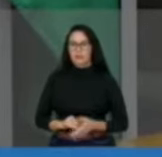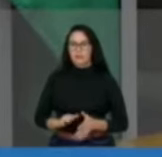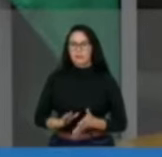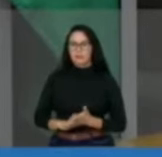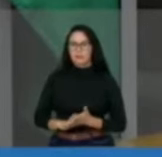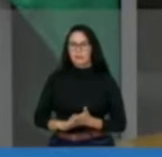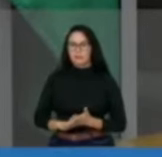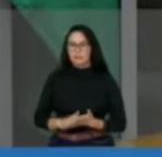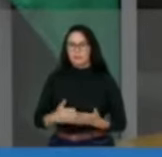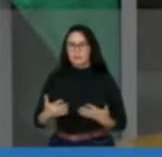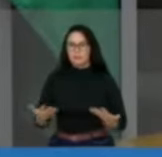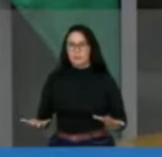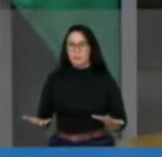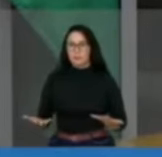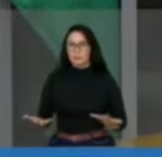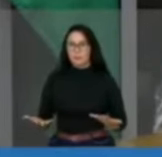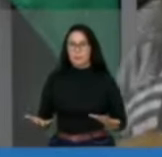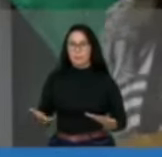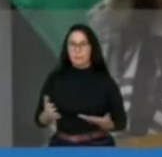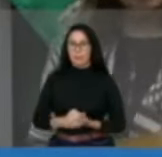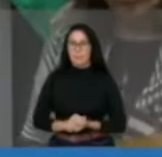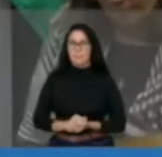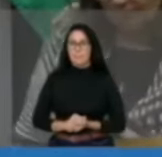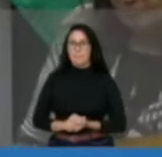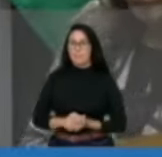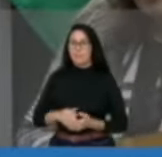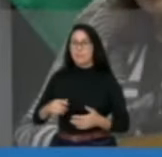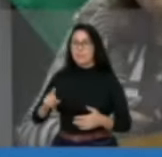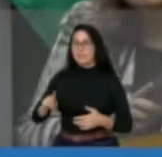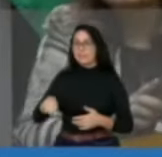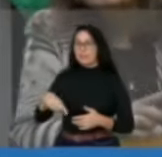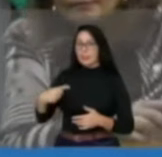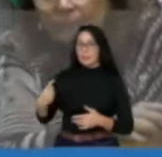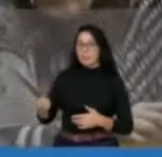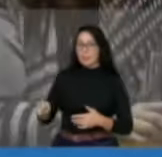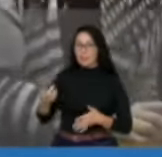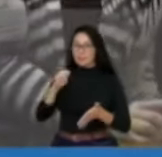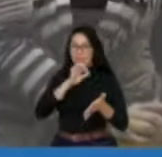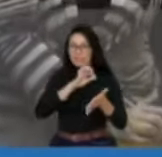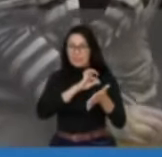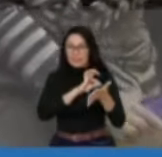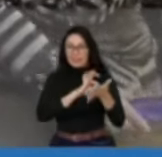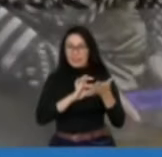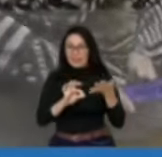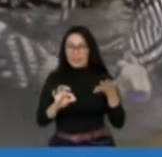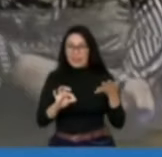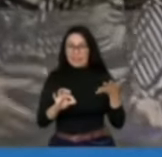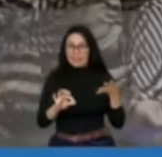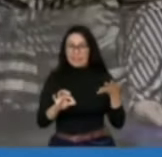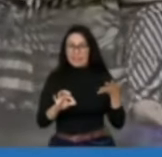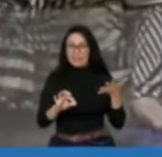Aparelhamento, Marco, Bom Tempo depois, assina a representação contra a minha pessoa?